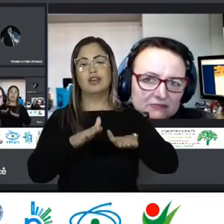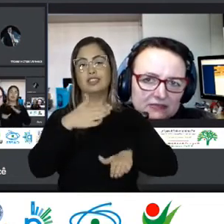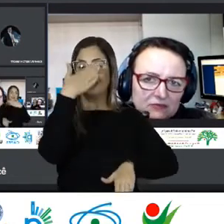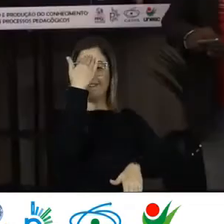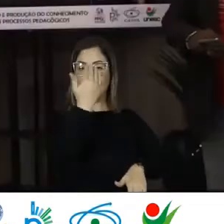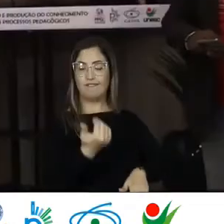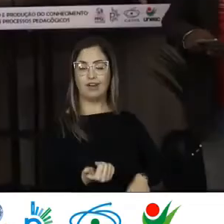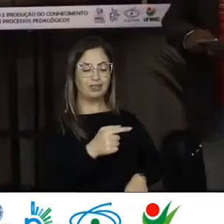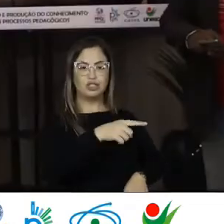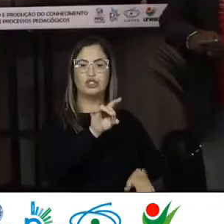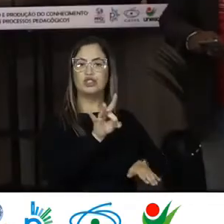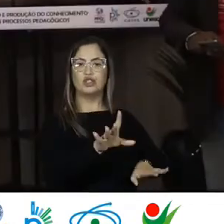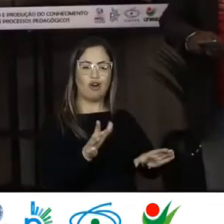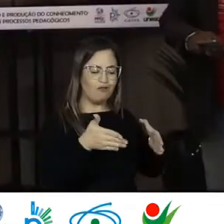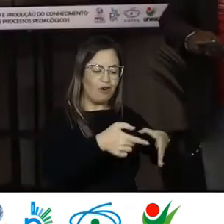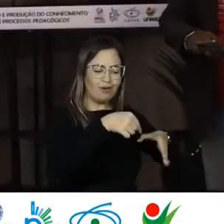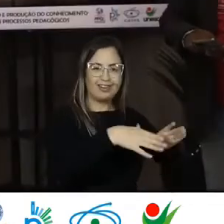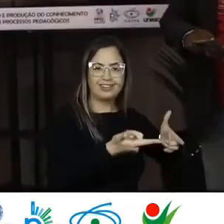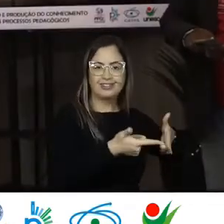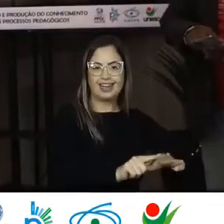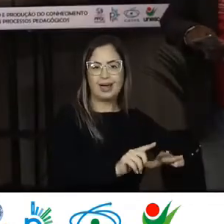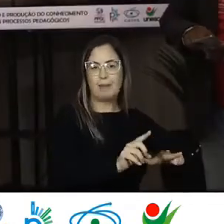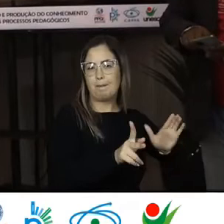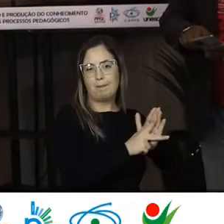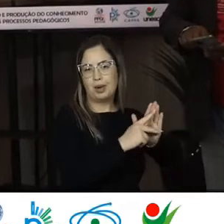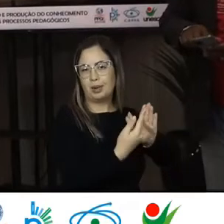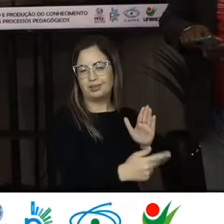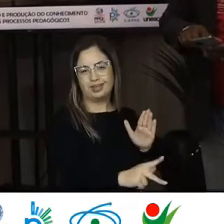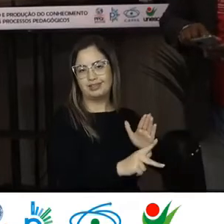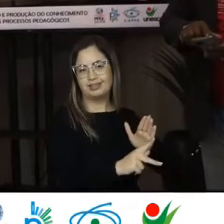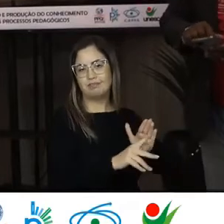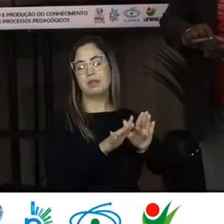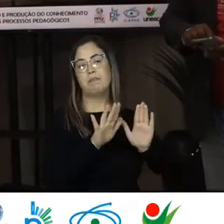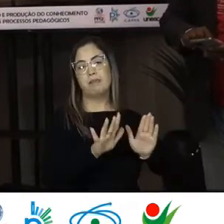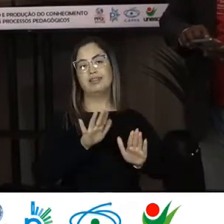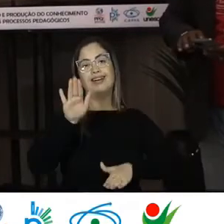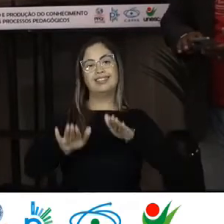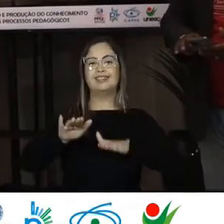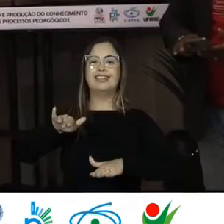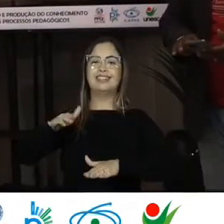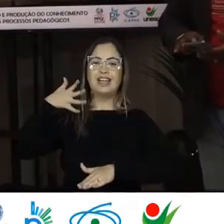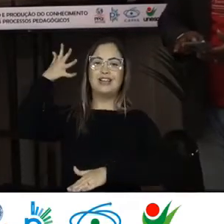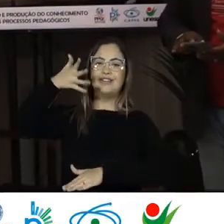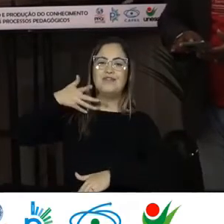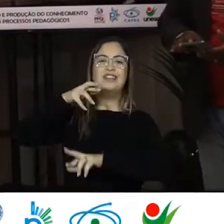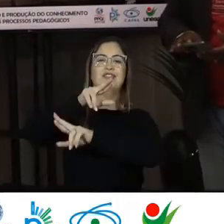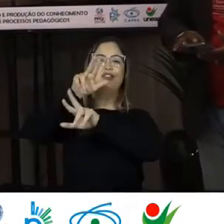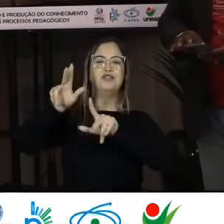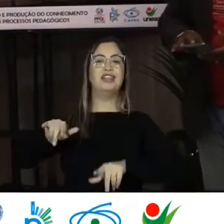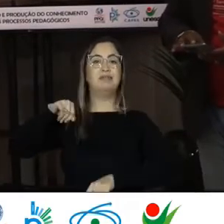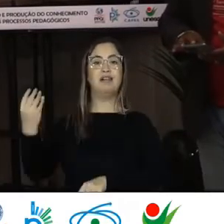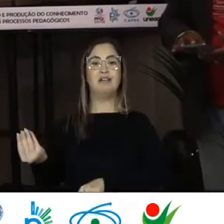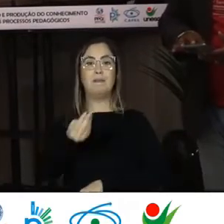localidade Quando a gente Tem oportunidade De conhecer Nos eventos Ou por outras formas São